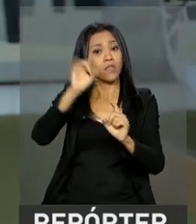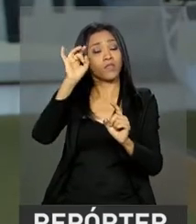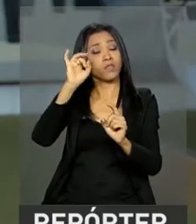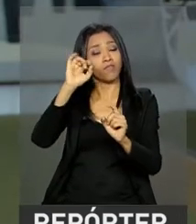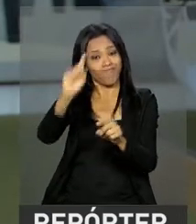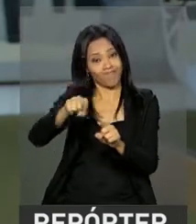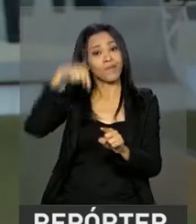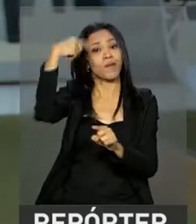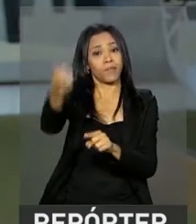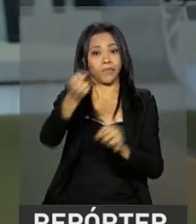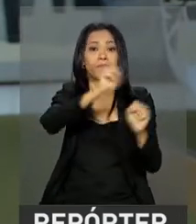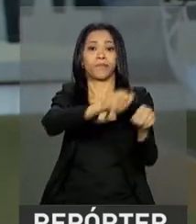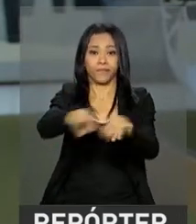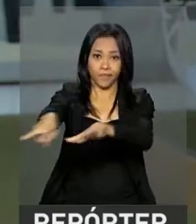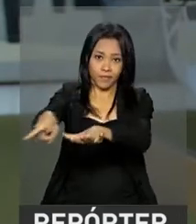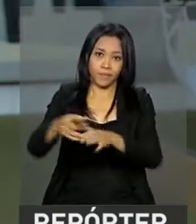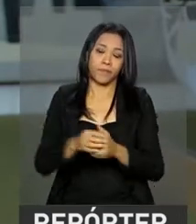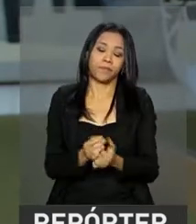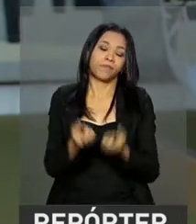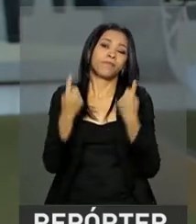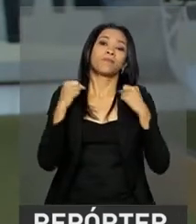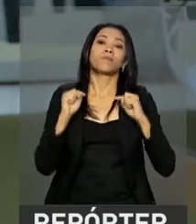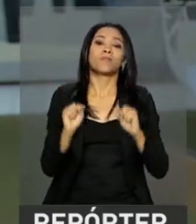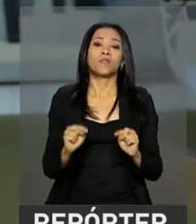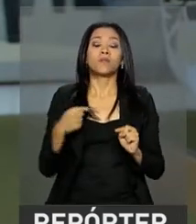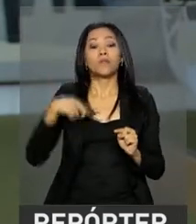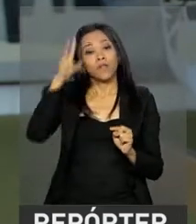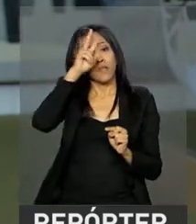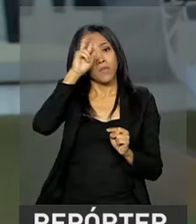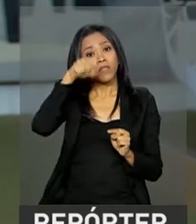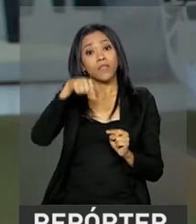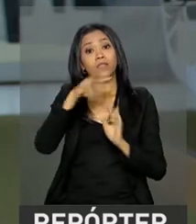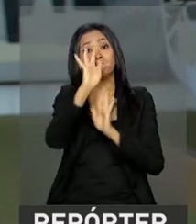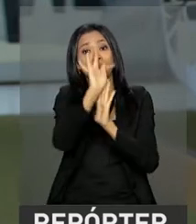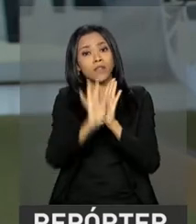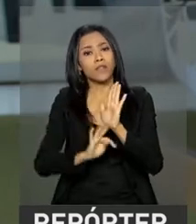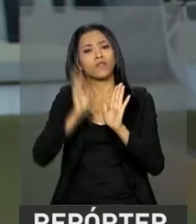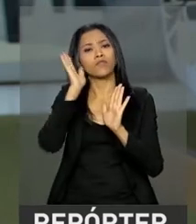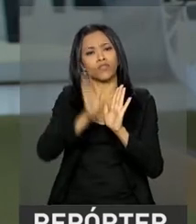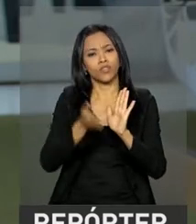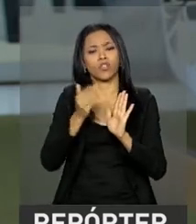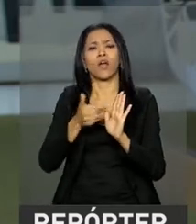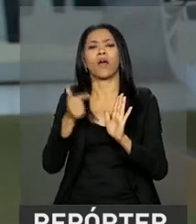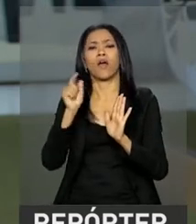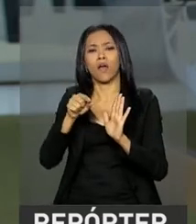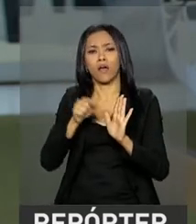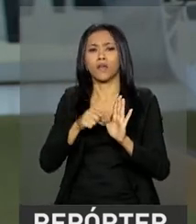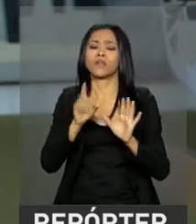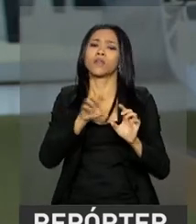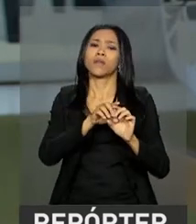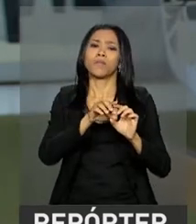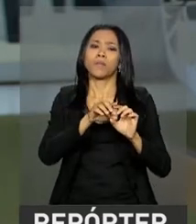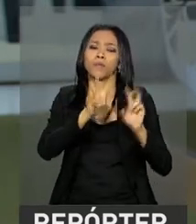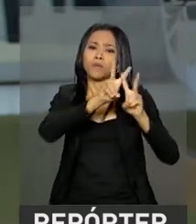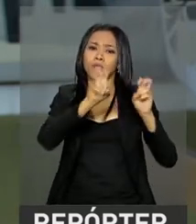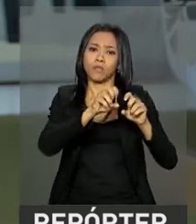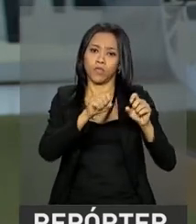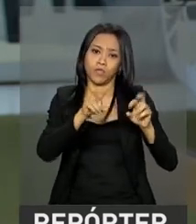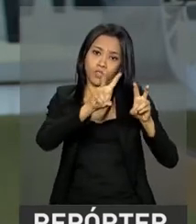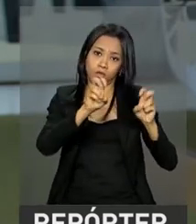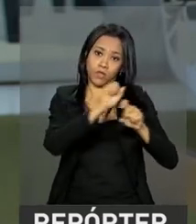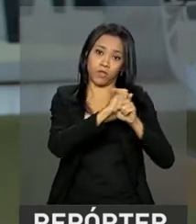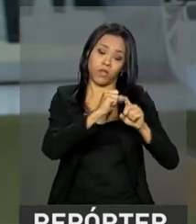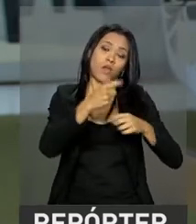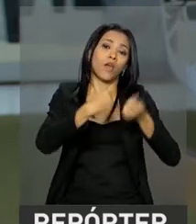a próxima semana. Leandro, lembrando que esse texto já passou pela Comissão de Assuntos Econômicos do Senado, está